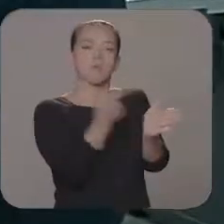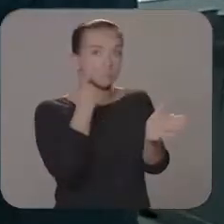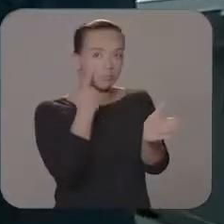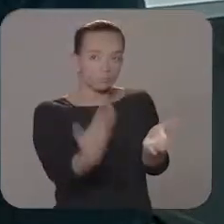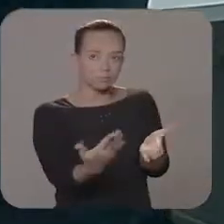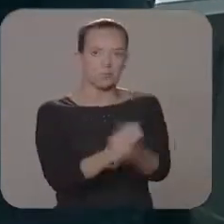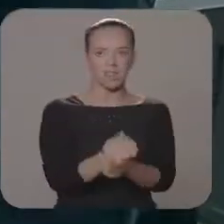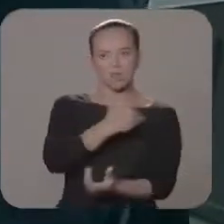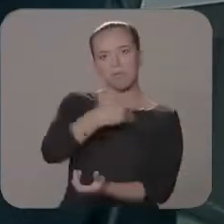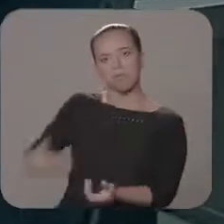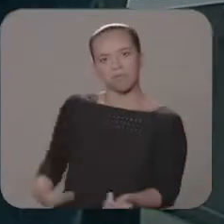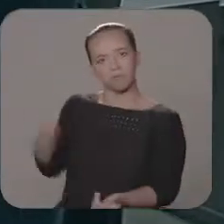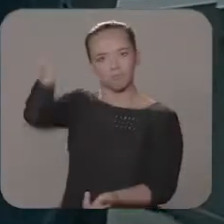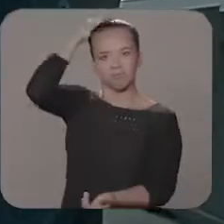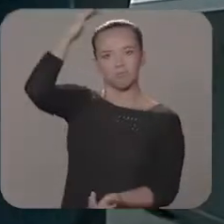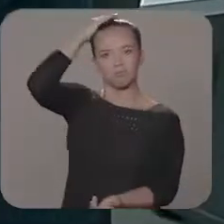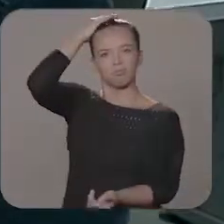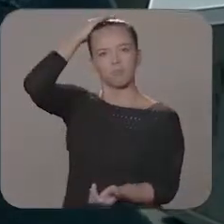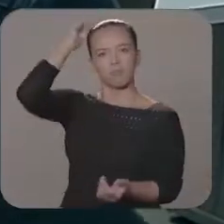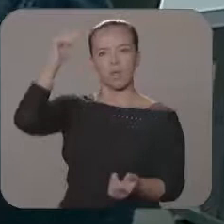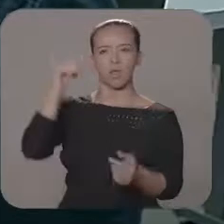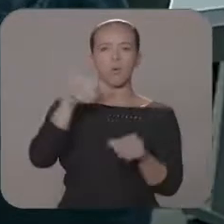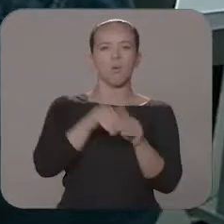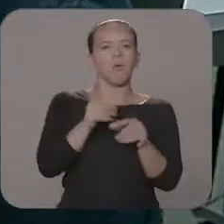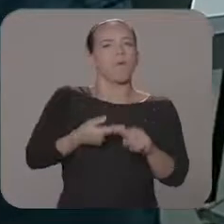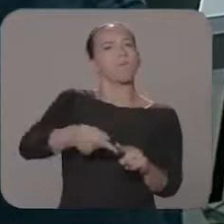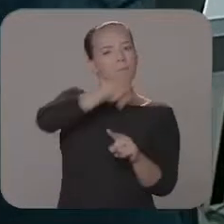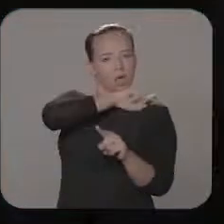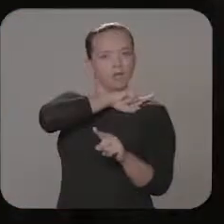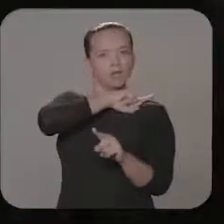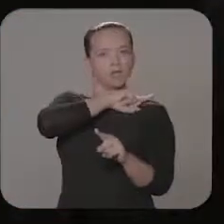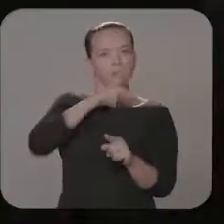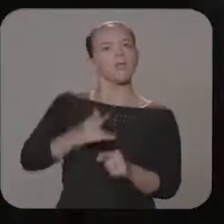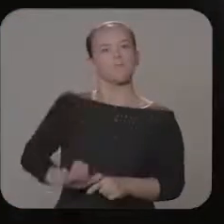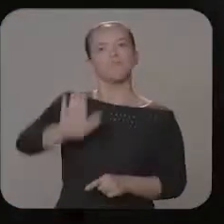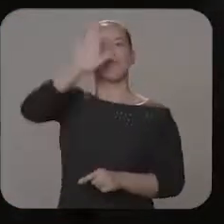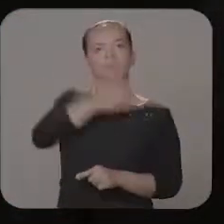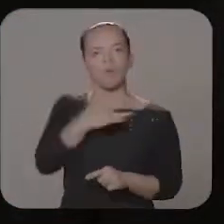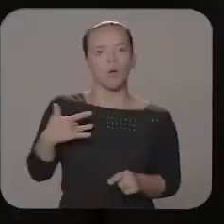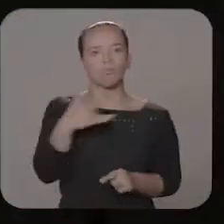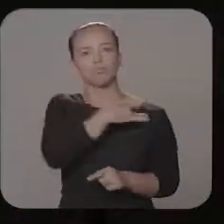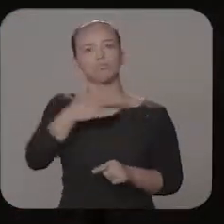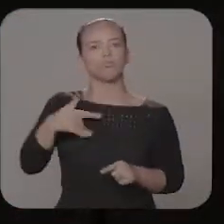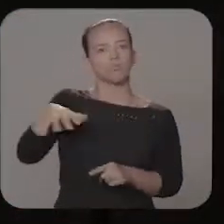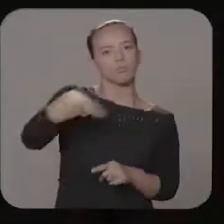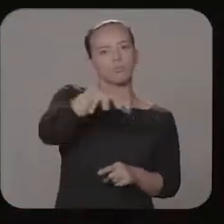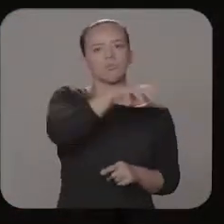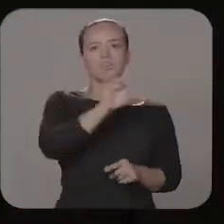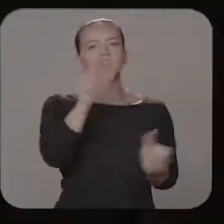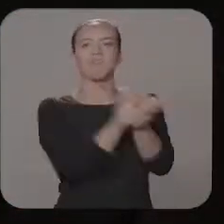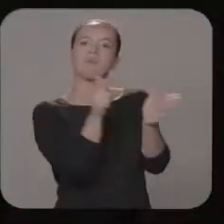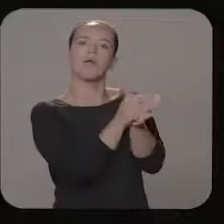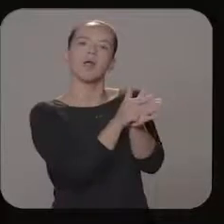Porã, foi instalado um sistema de vídeo monitoramento que está ajudando no combate ao crime. Isso ajuda muito a polícia militar na parte